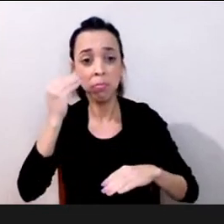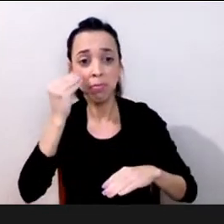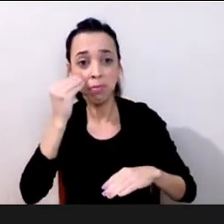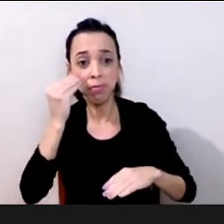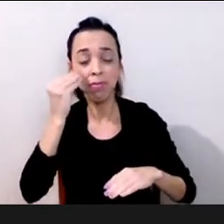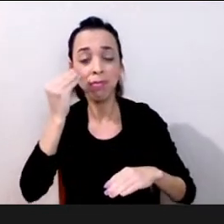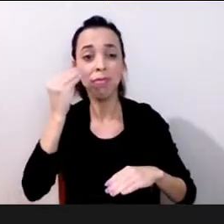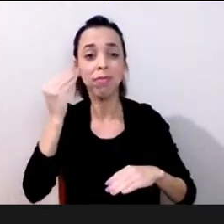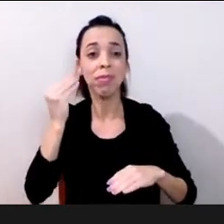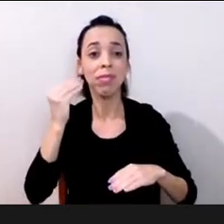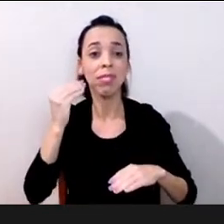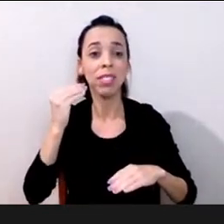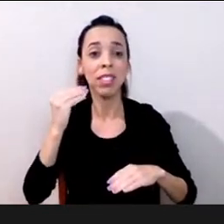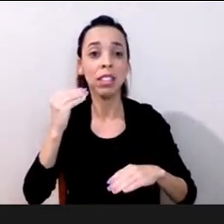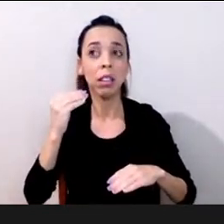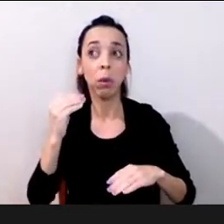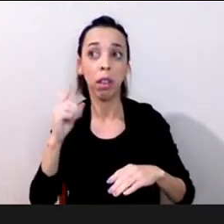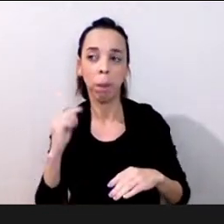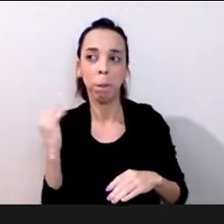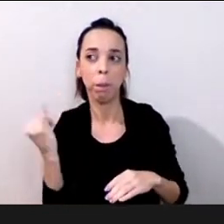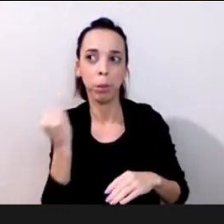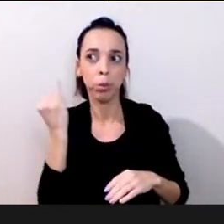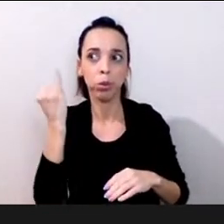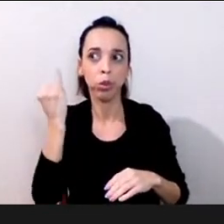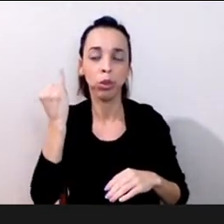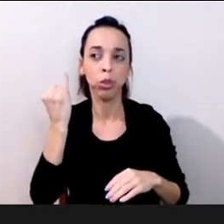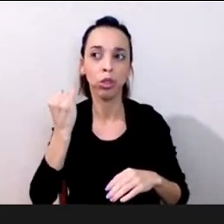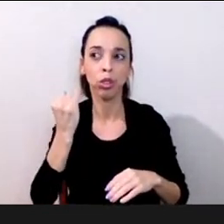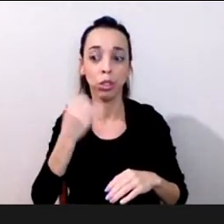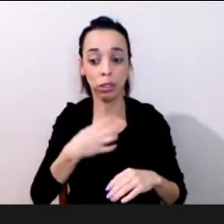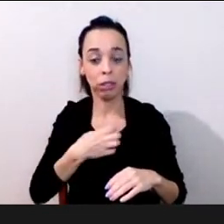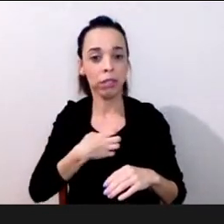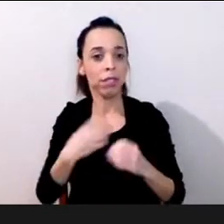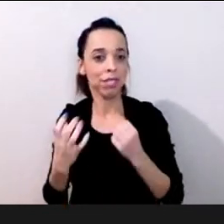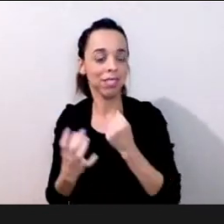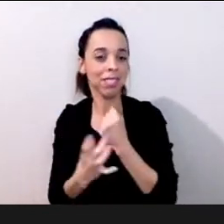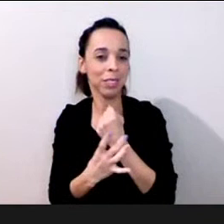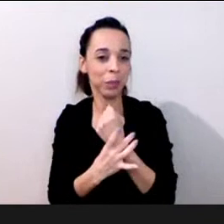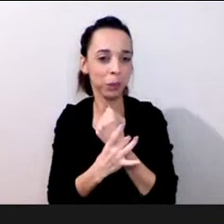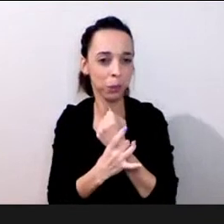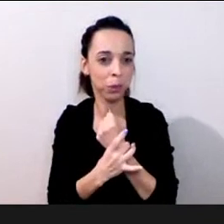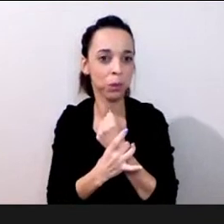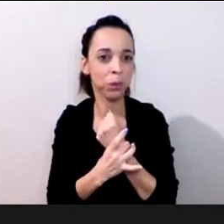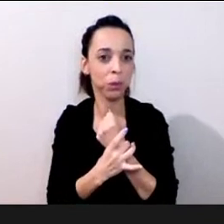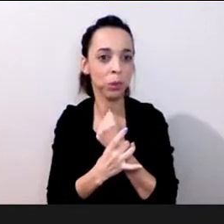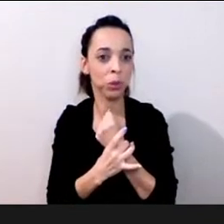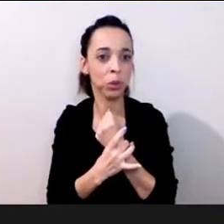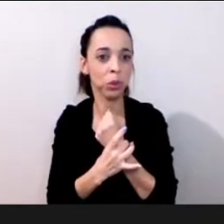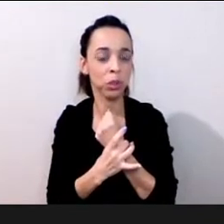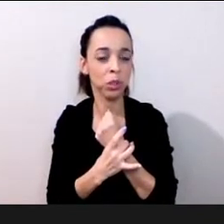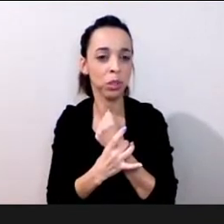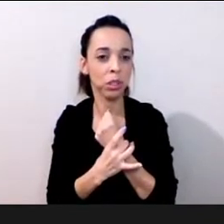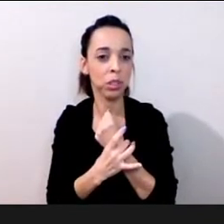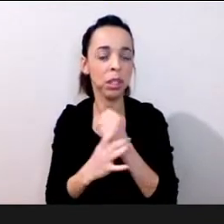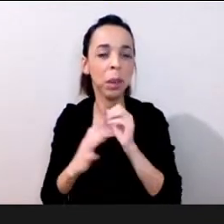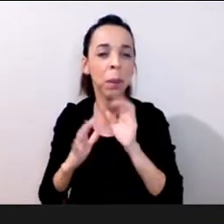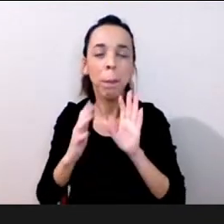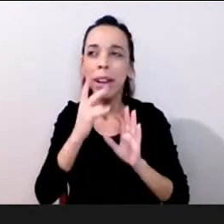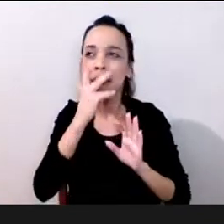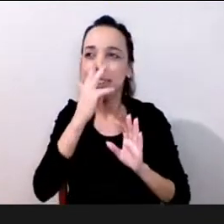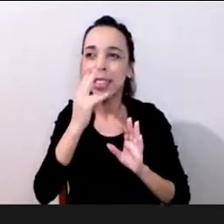segurança mas ela é algo que um pouco é uma criação nossa